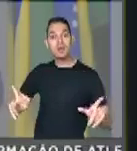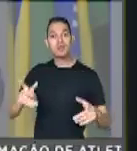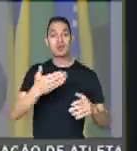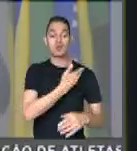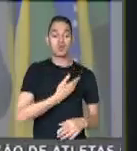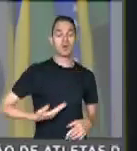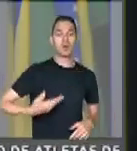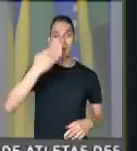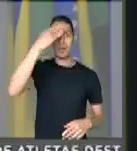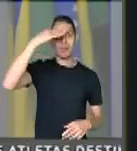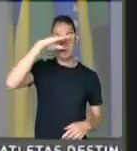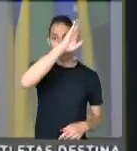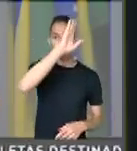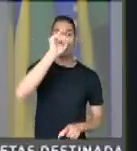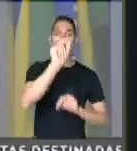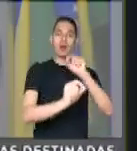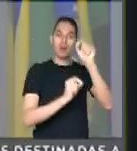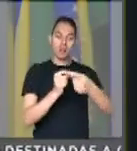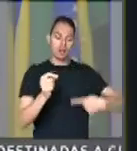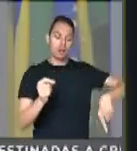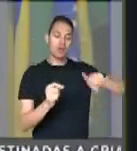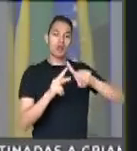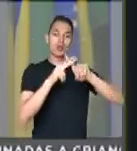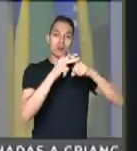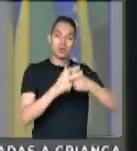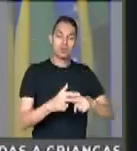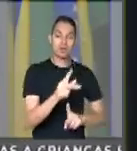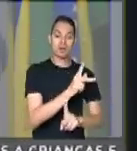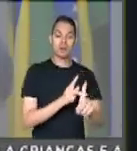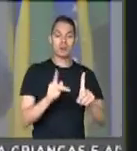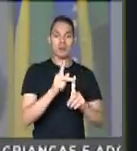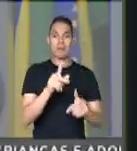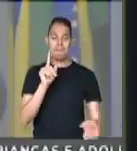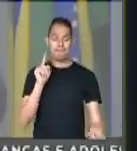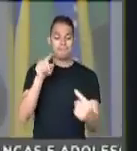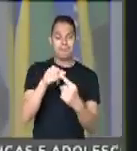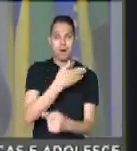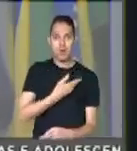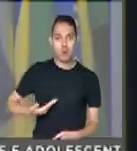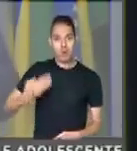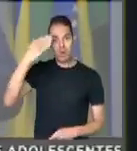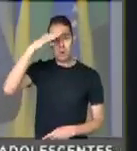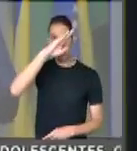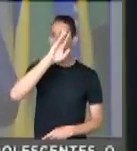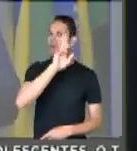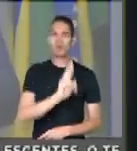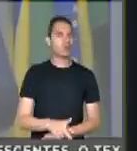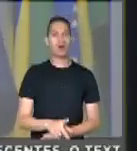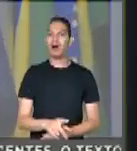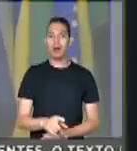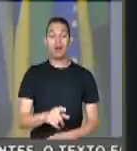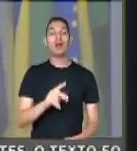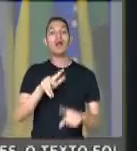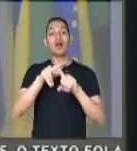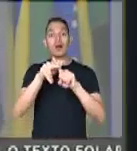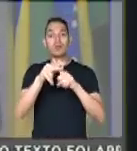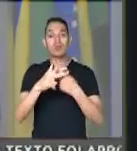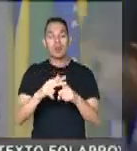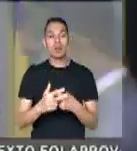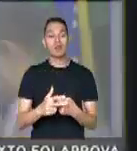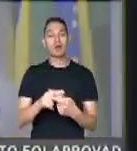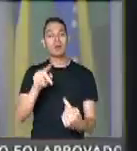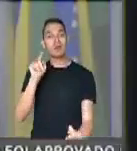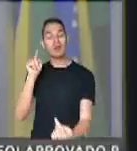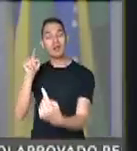Bolsonaro é que estamos fazendo uma reforma não para o governo Bolsonaro, mas estamos fazendo uma reforma